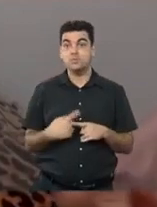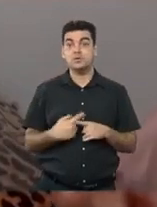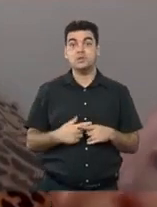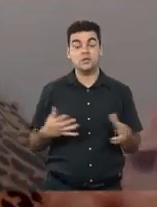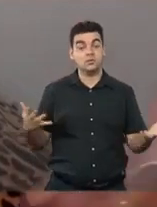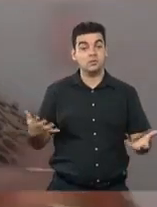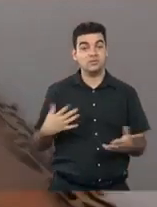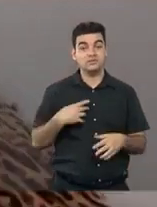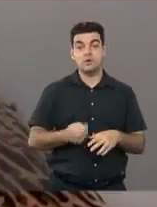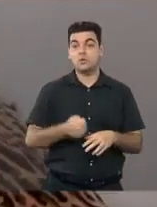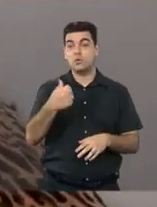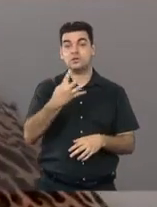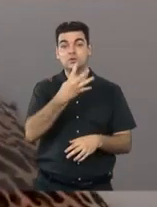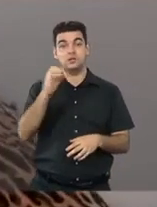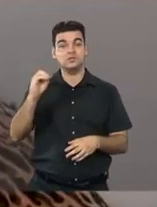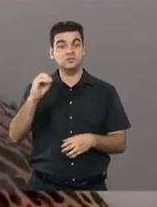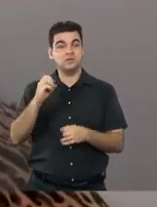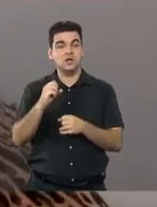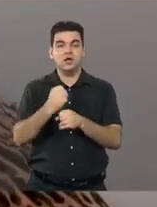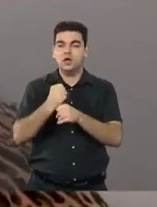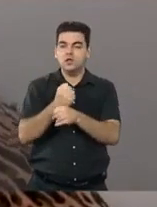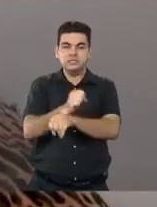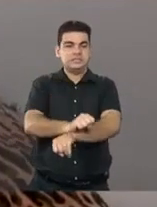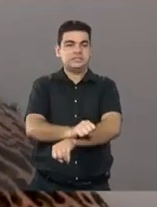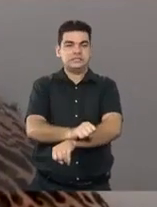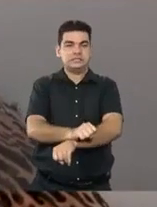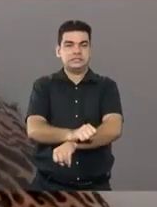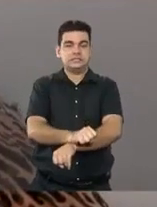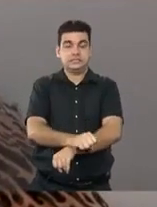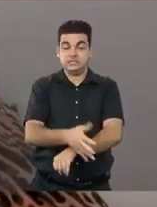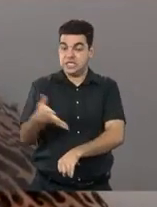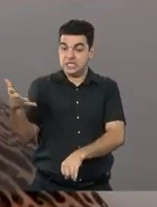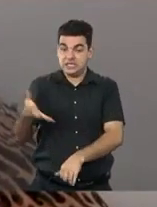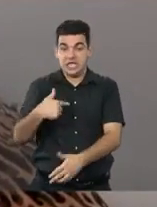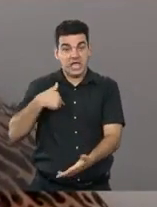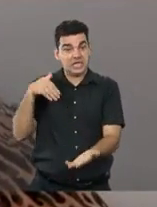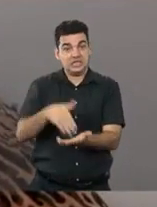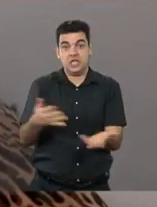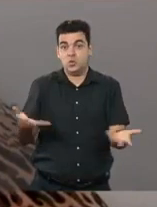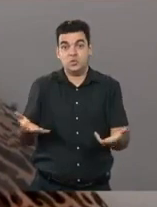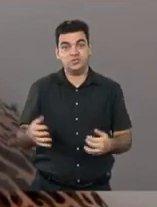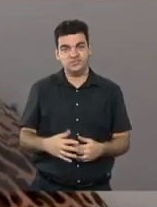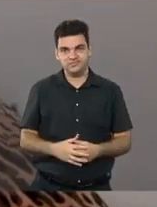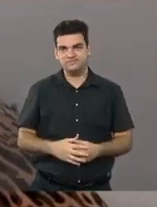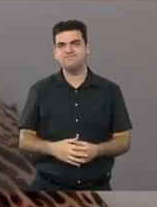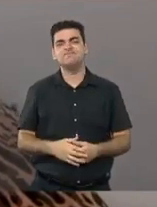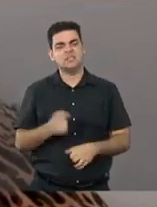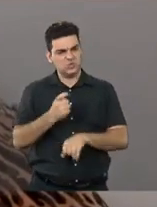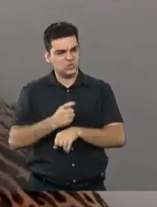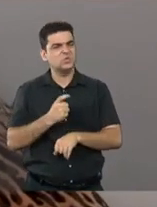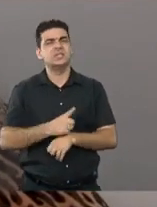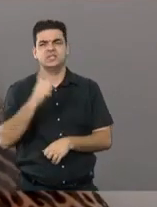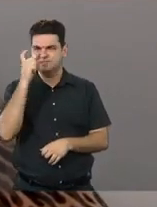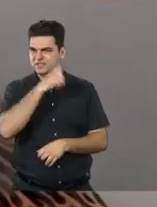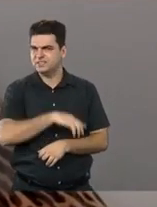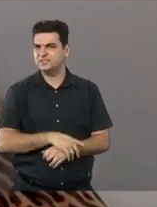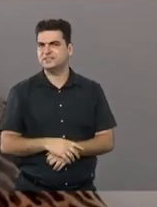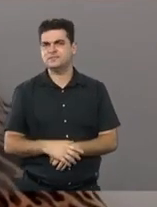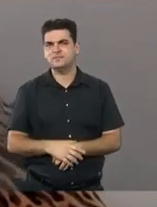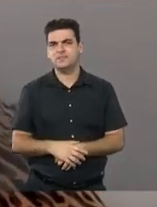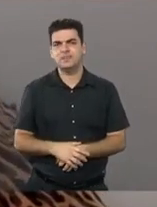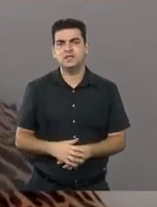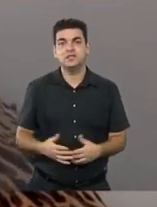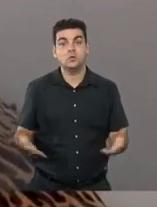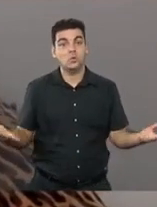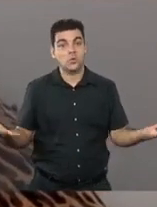escravidão, né, gente? E a escravidão deixou heranças terríveis, que ainda, como a Joênia falou, muita coisa ainda não acabou. Nós não